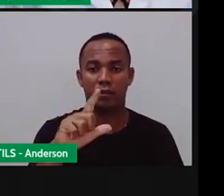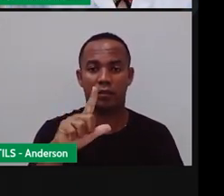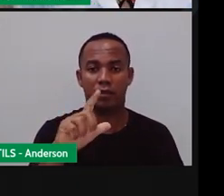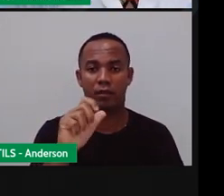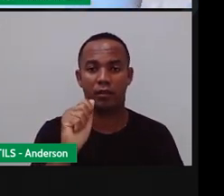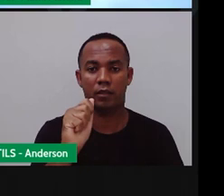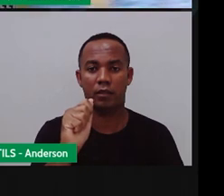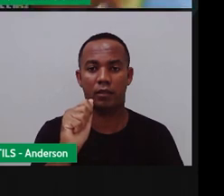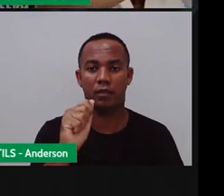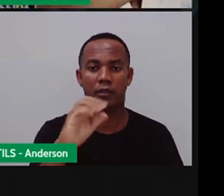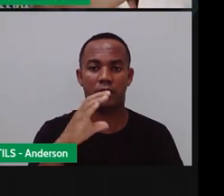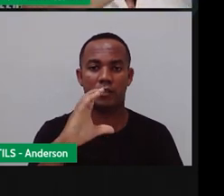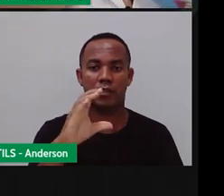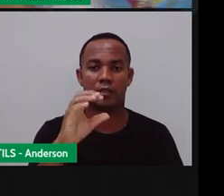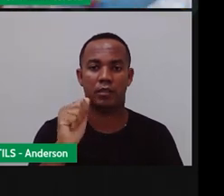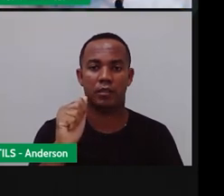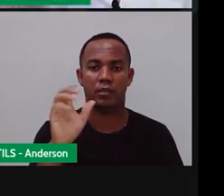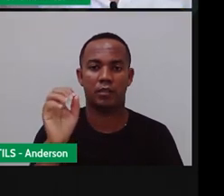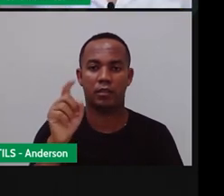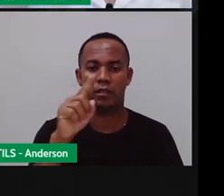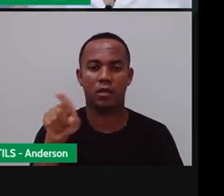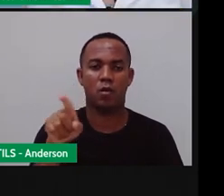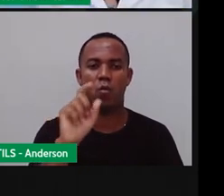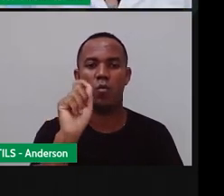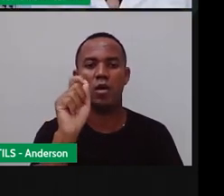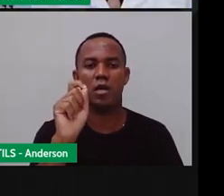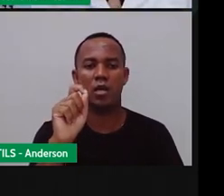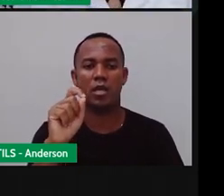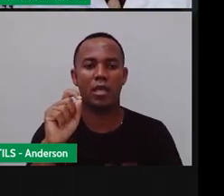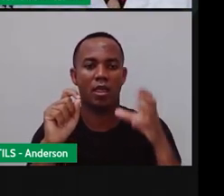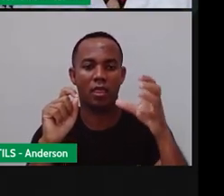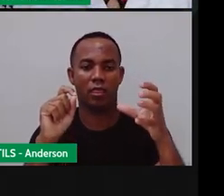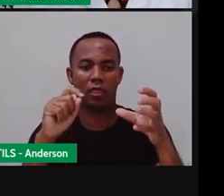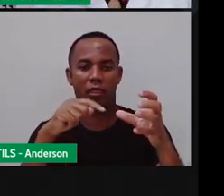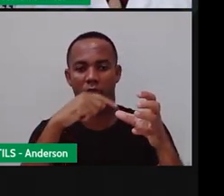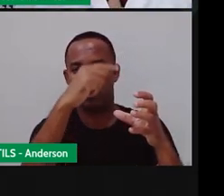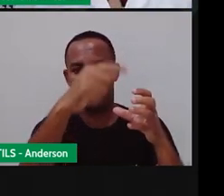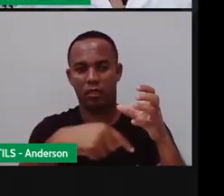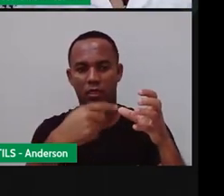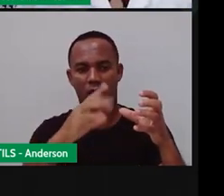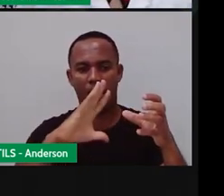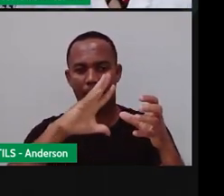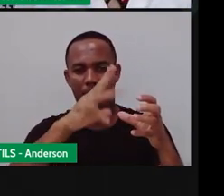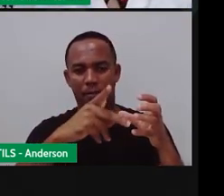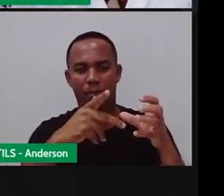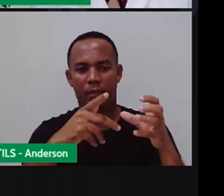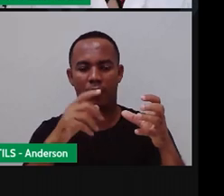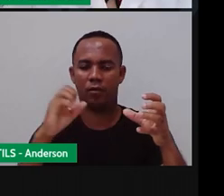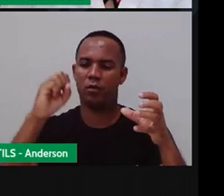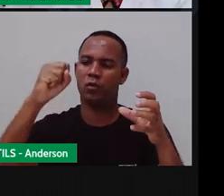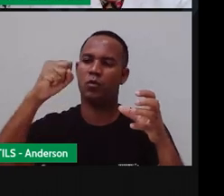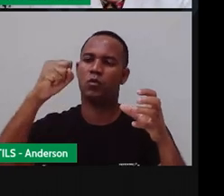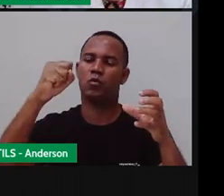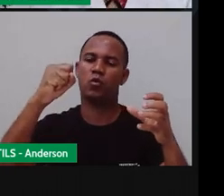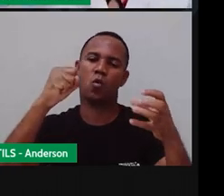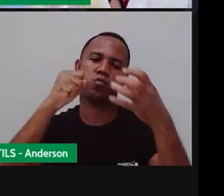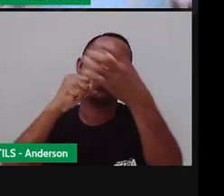a Terra em volta do Sol e ele dura quanto tempo? 365